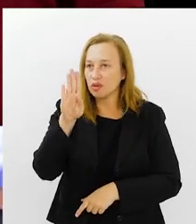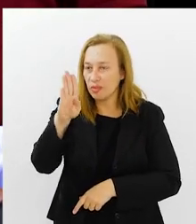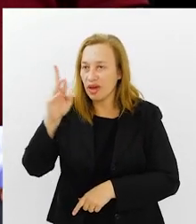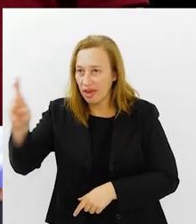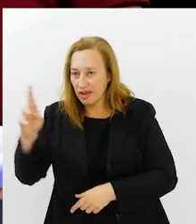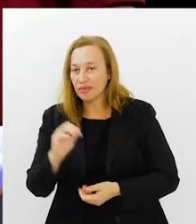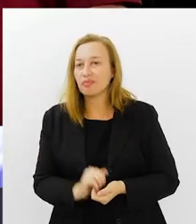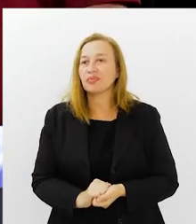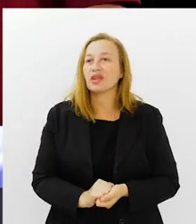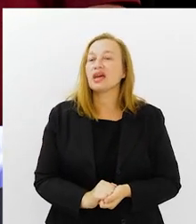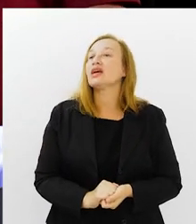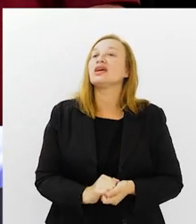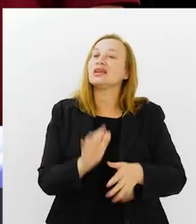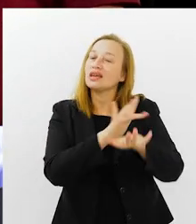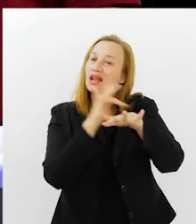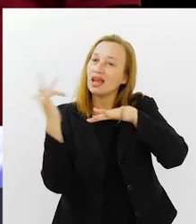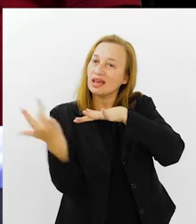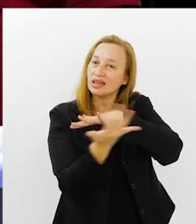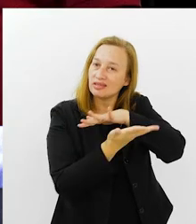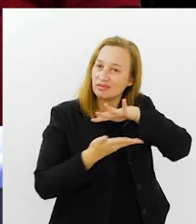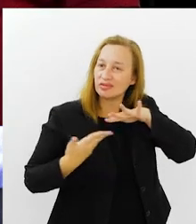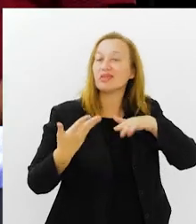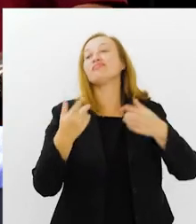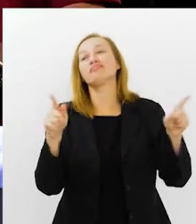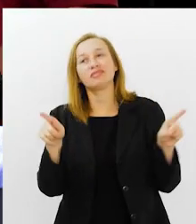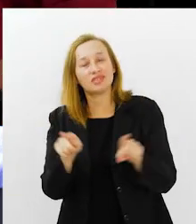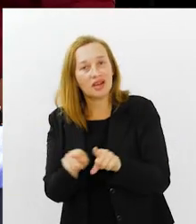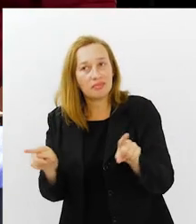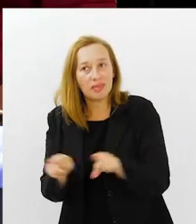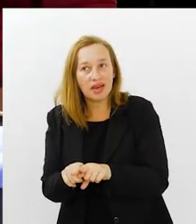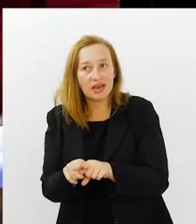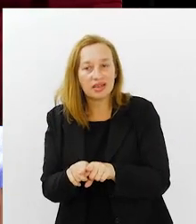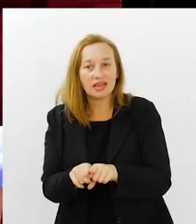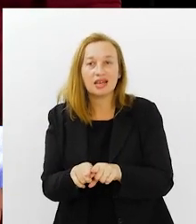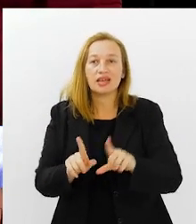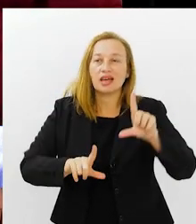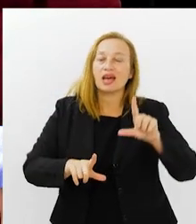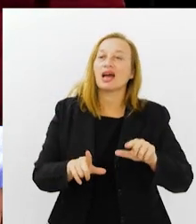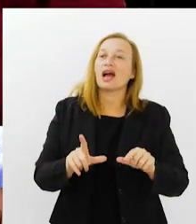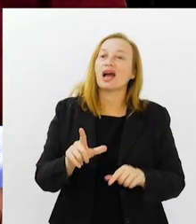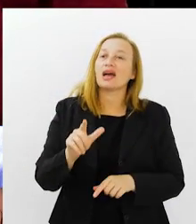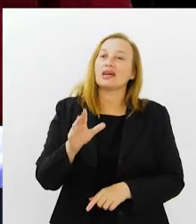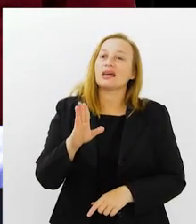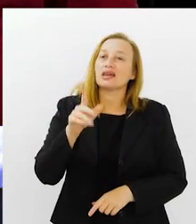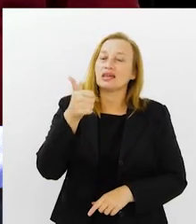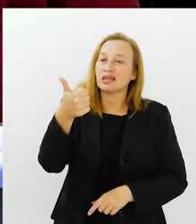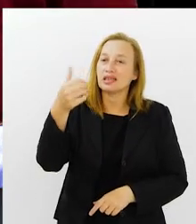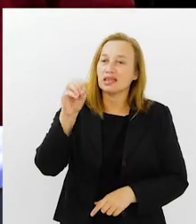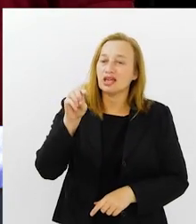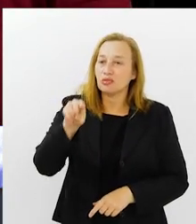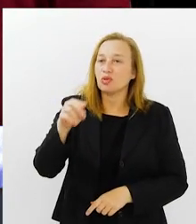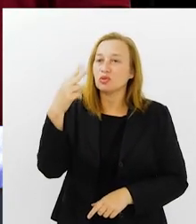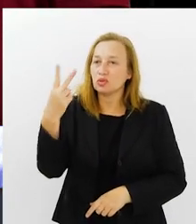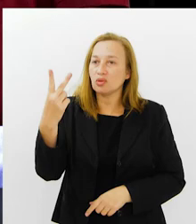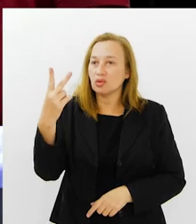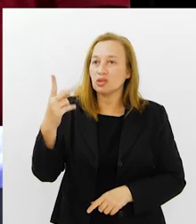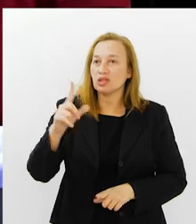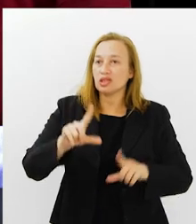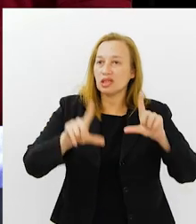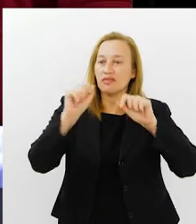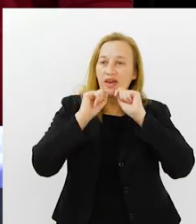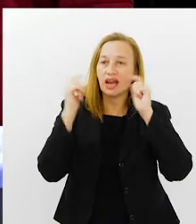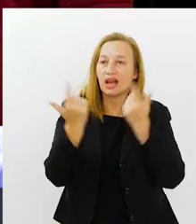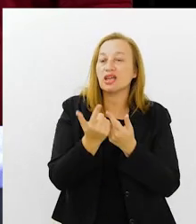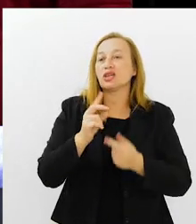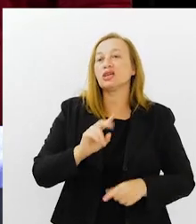.rj.gov.br. Pelas redes sociais também, além da TV aberta no canal